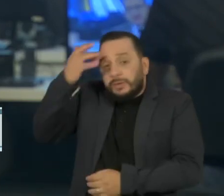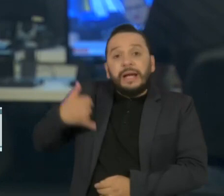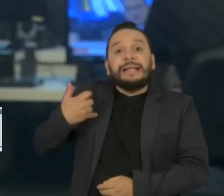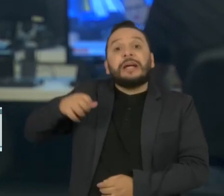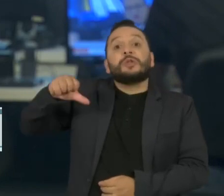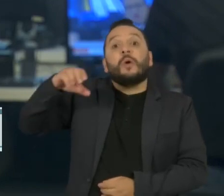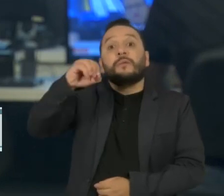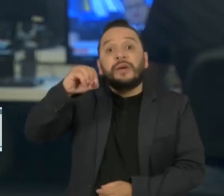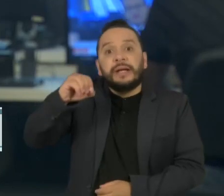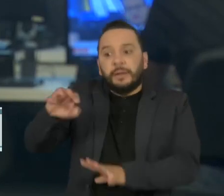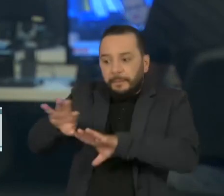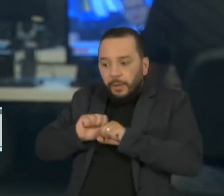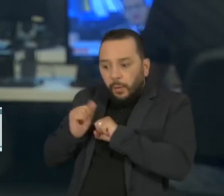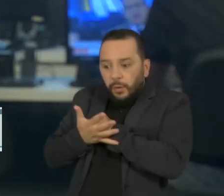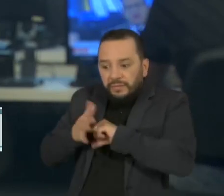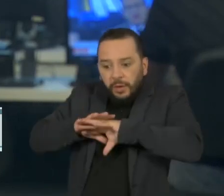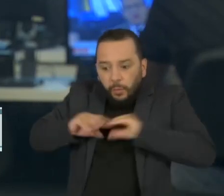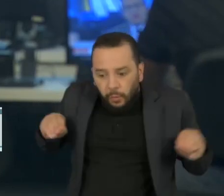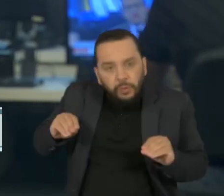.com.